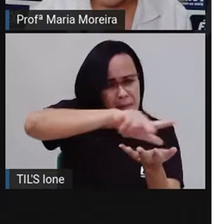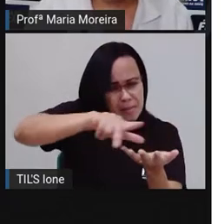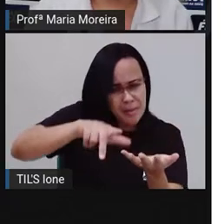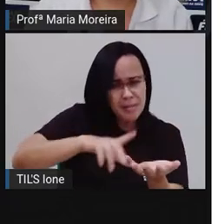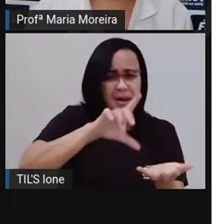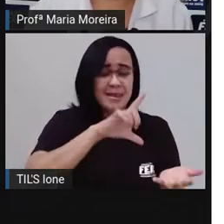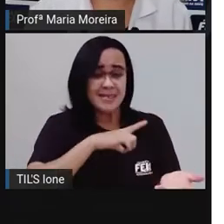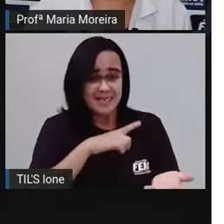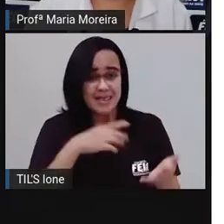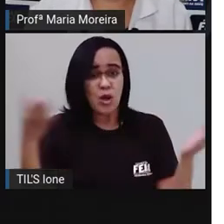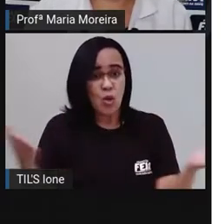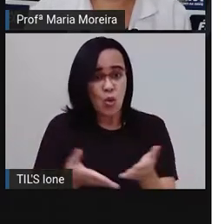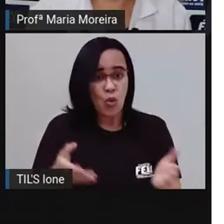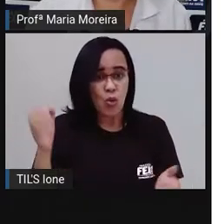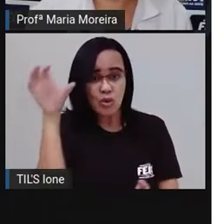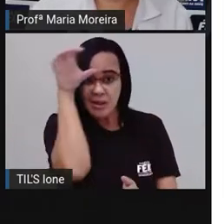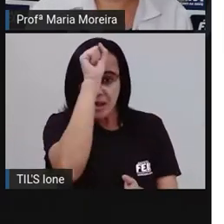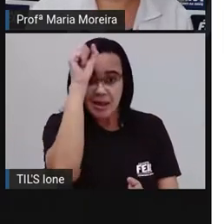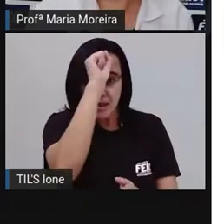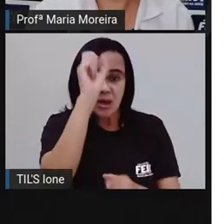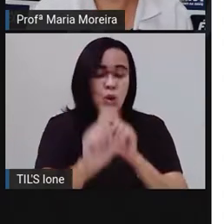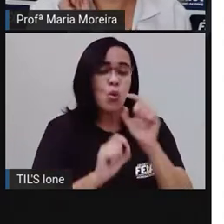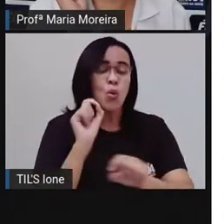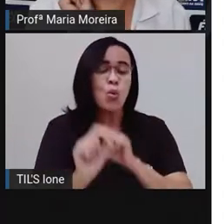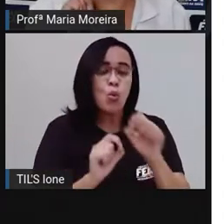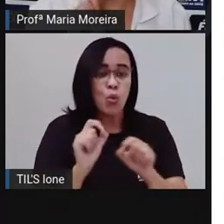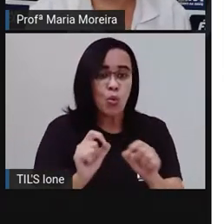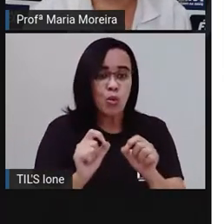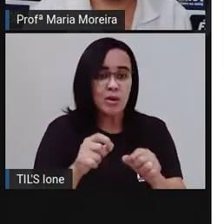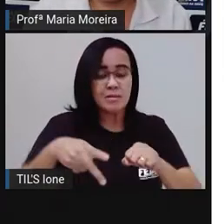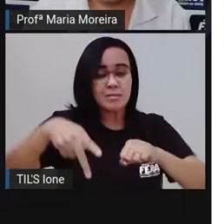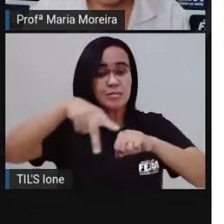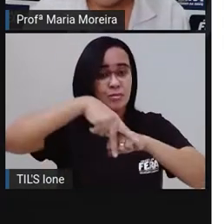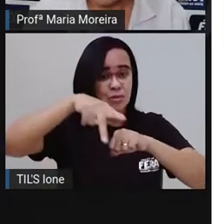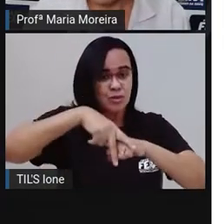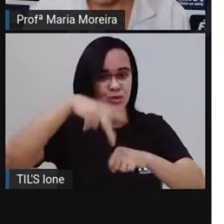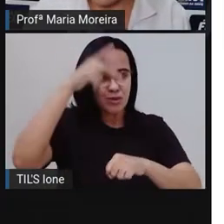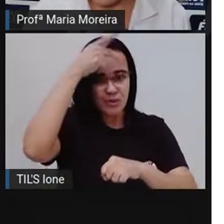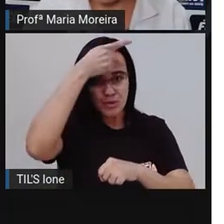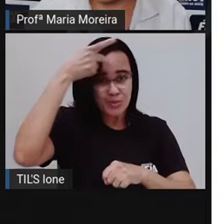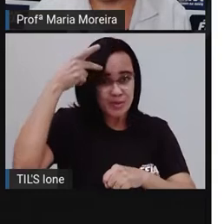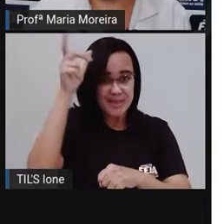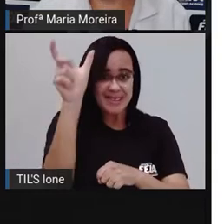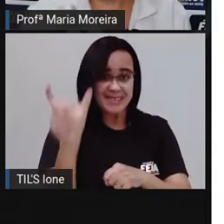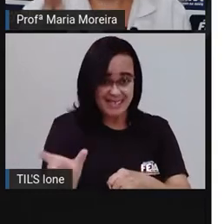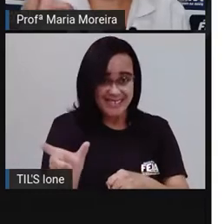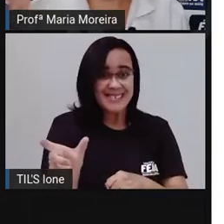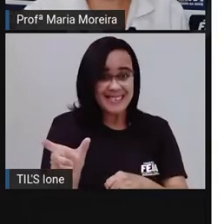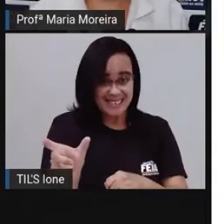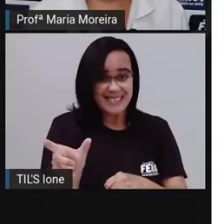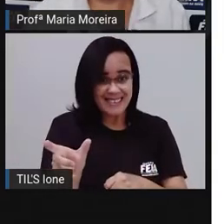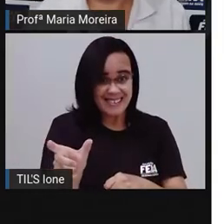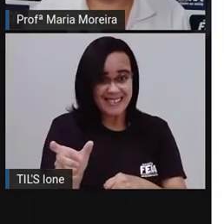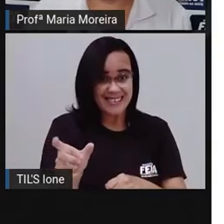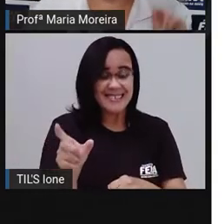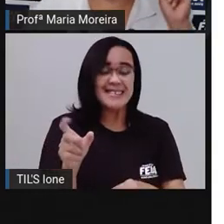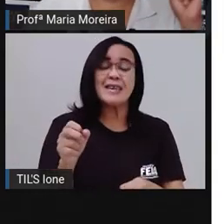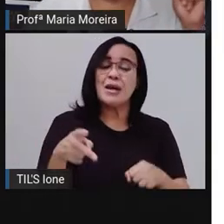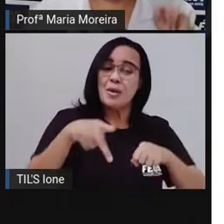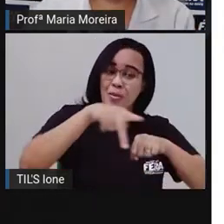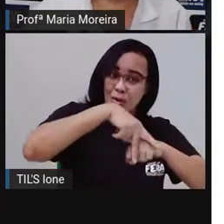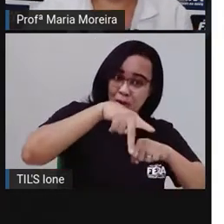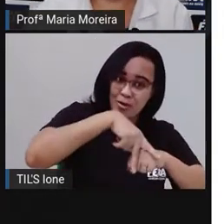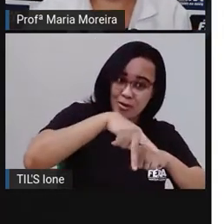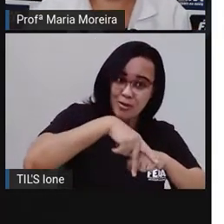hoje vamos aprender um pouco mais sobre quem? Sobre os pronomes pessoais. Então, pronome é pronome,